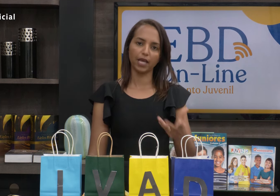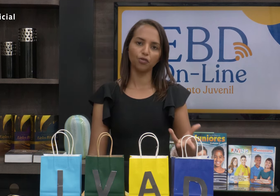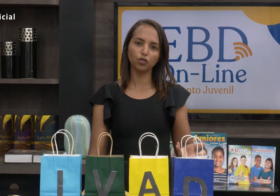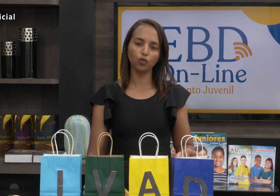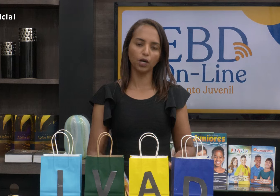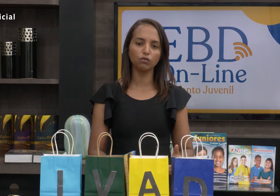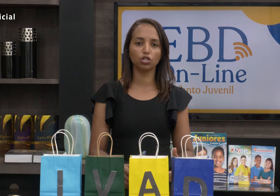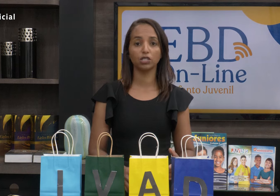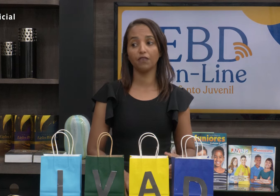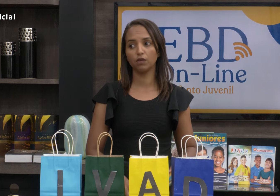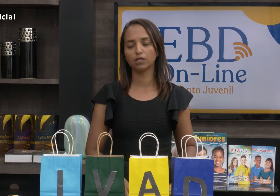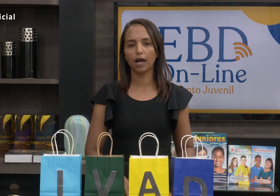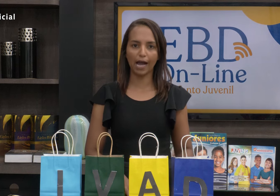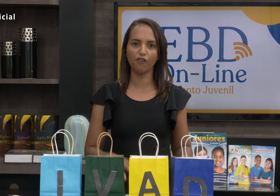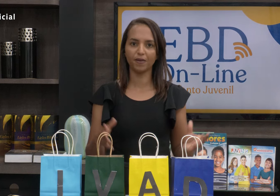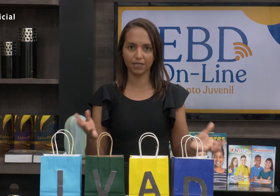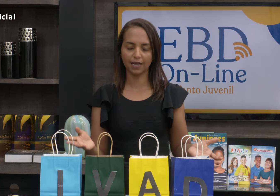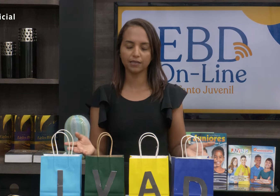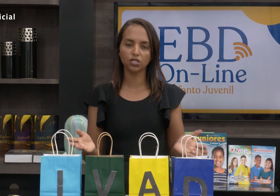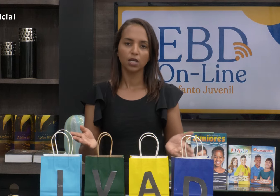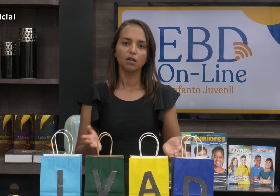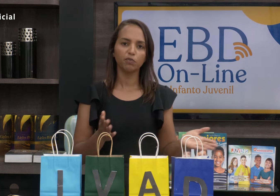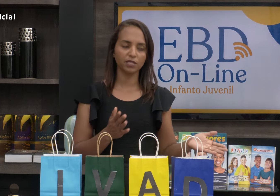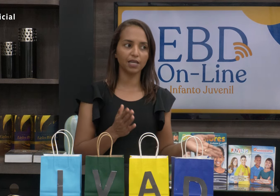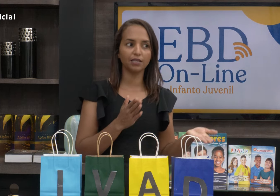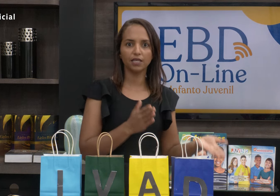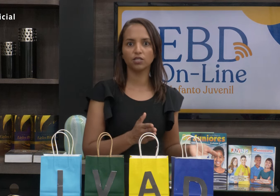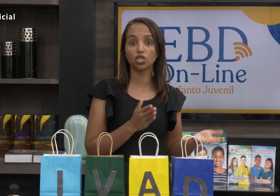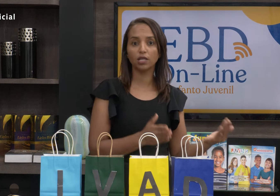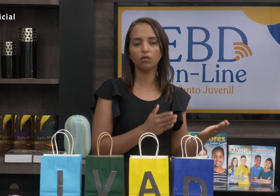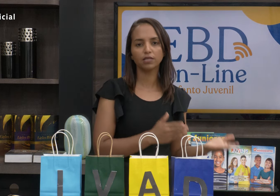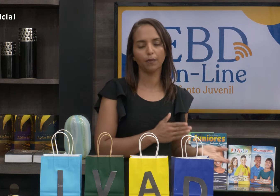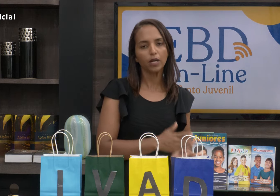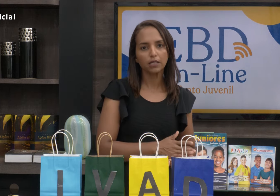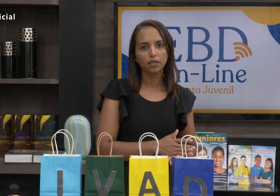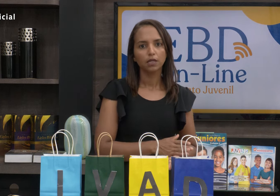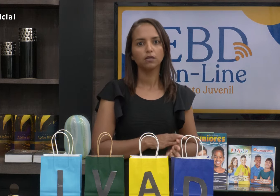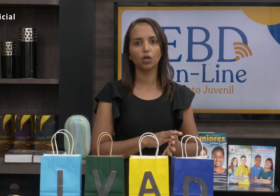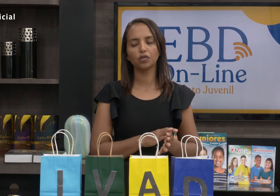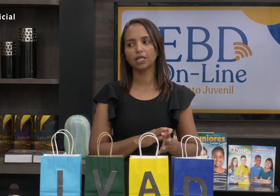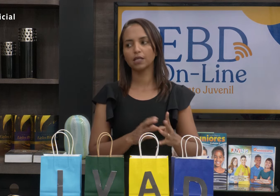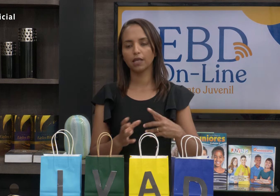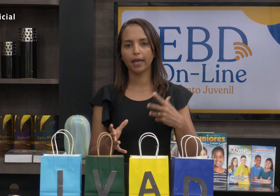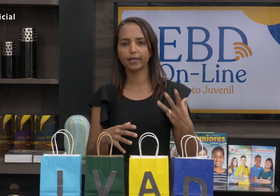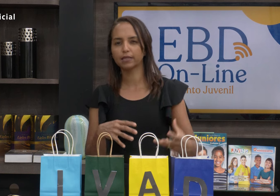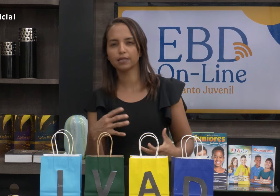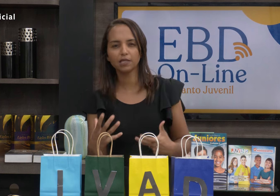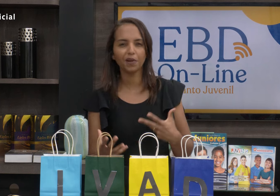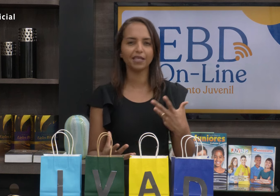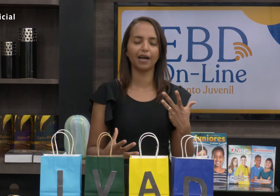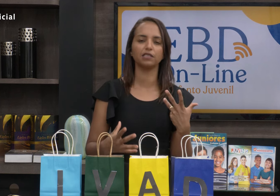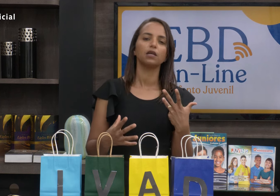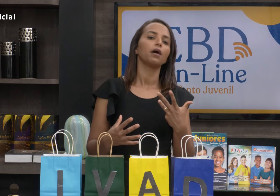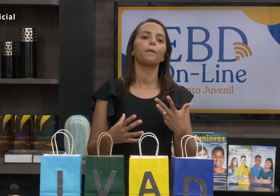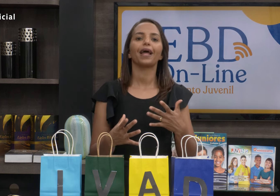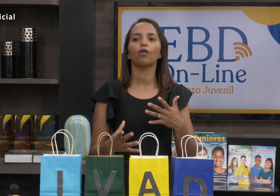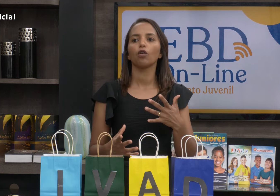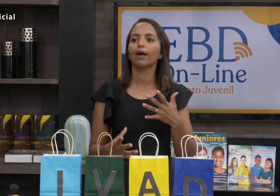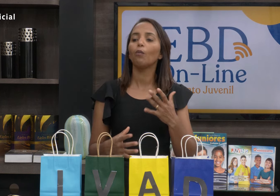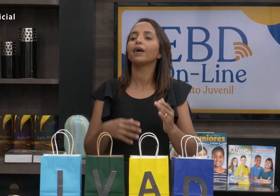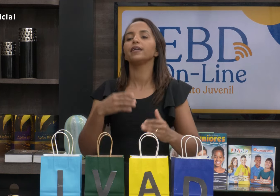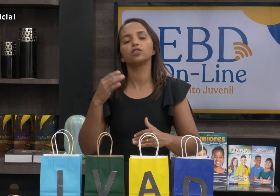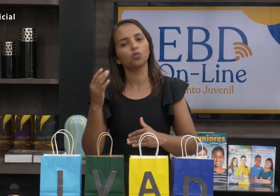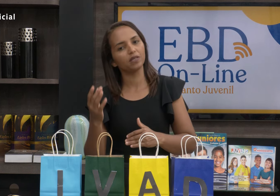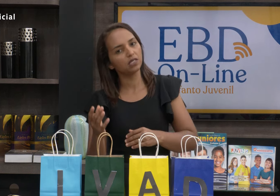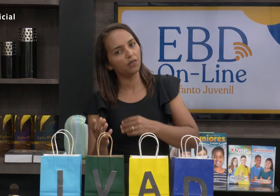Que são 7, 8 anos, que já deveriam estar alfabetizadas, possa ser que tenha crianças que não saibam ler. Então, você tem que ter essa sensibilidade para